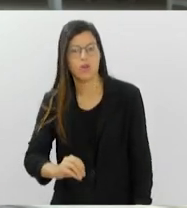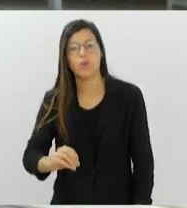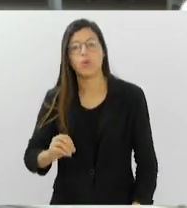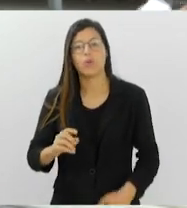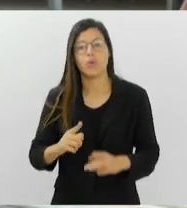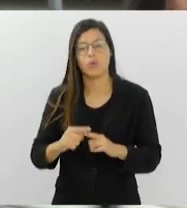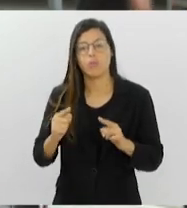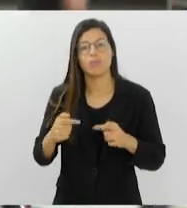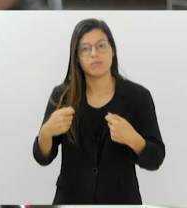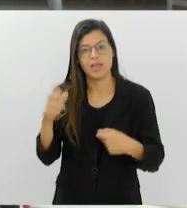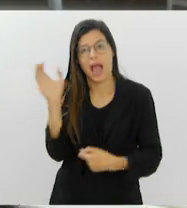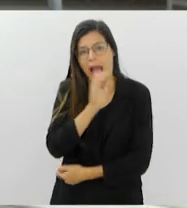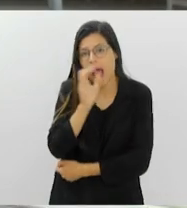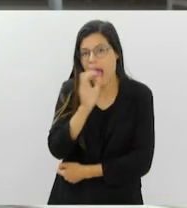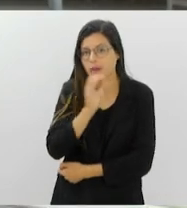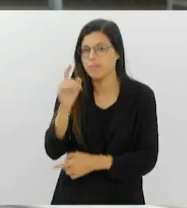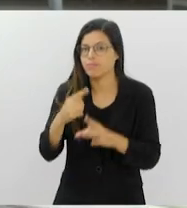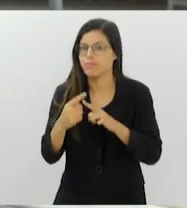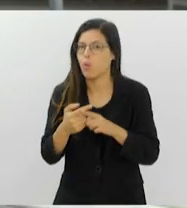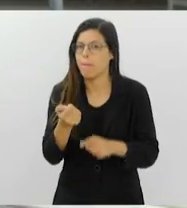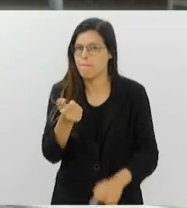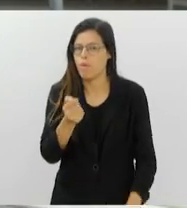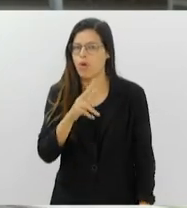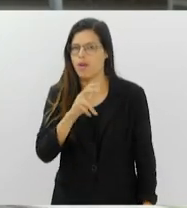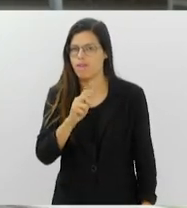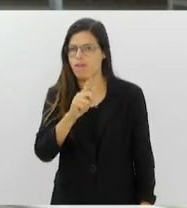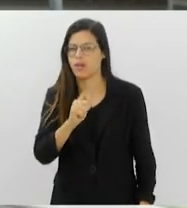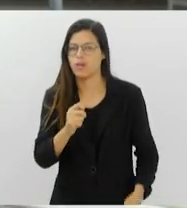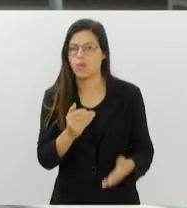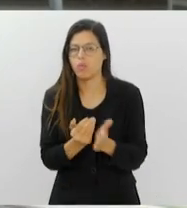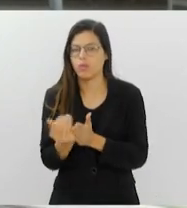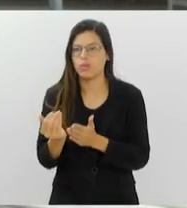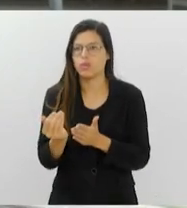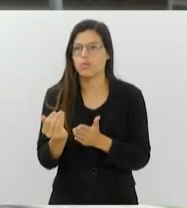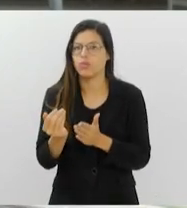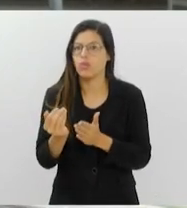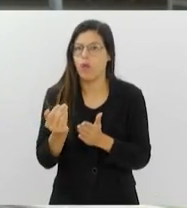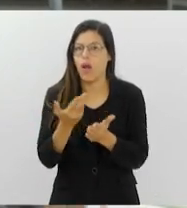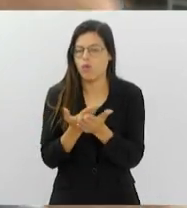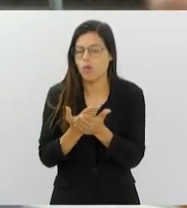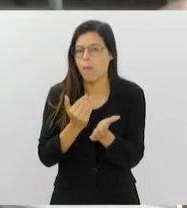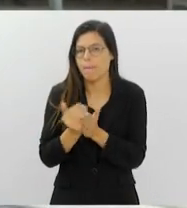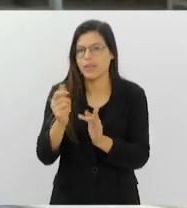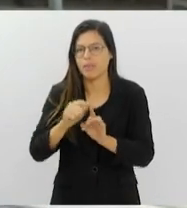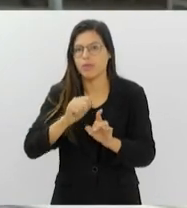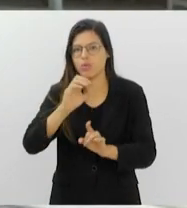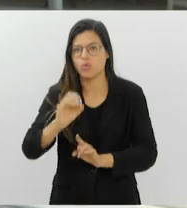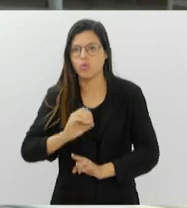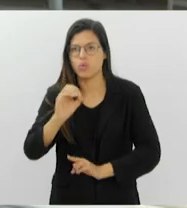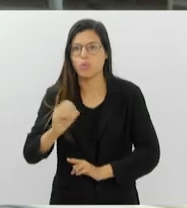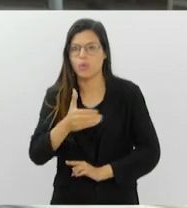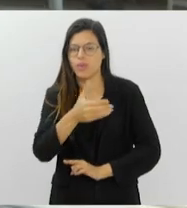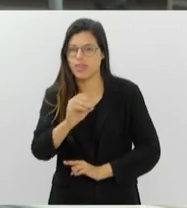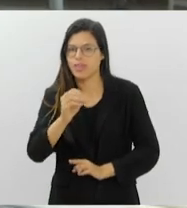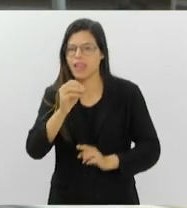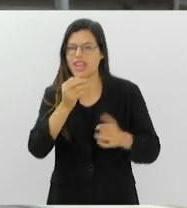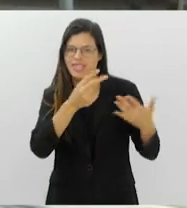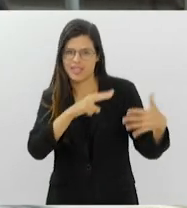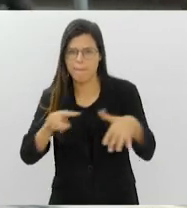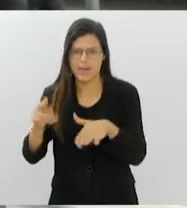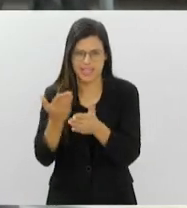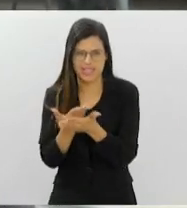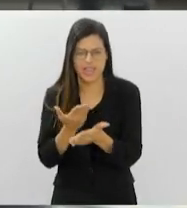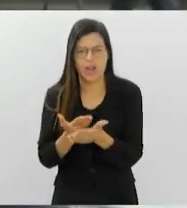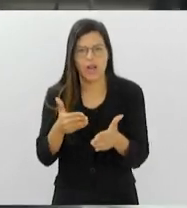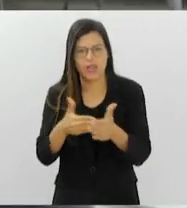vagas, né, as vagas voam, a gente começou as inscrições essa semana, as aulas começam em outubro, e são 10 semanas, vai até o finalzinho de dezembro. Obrigado